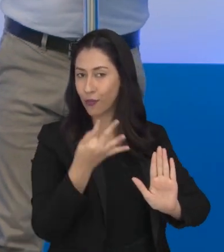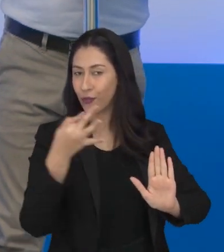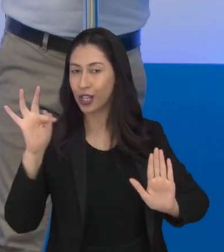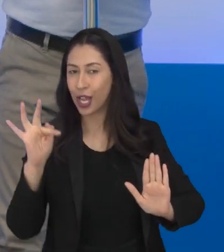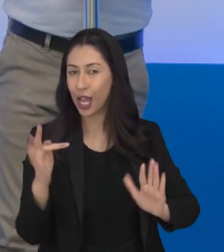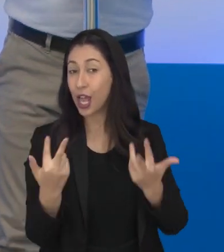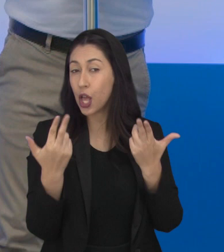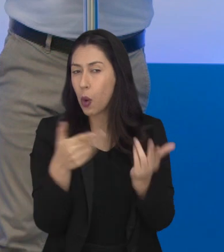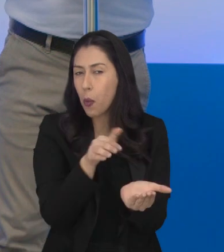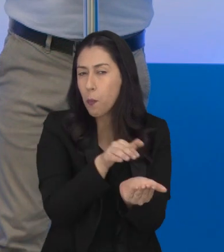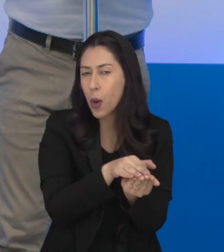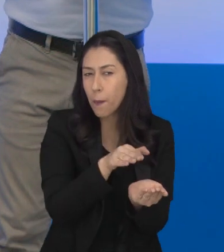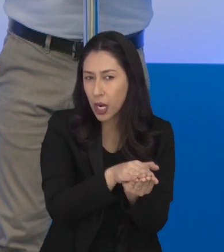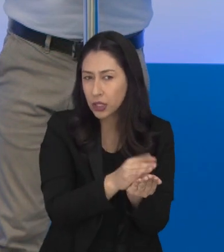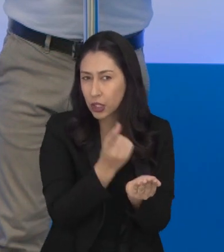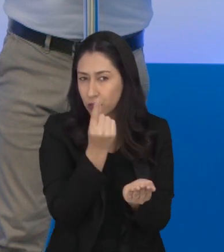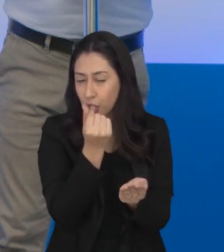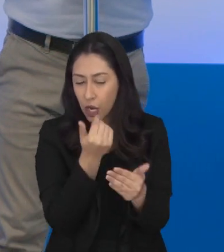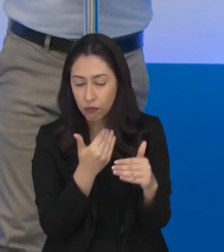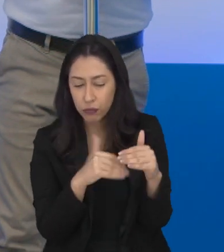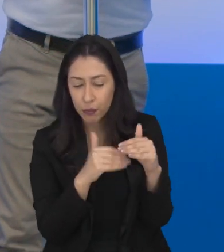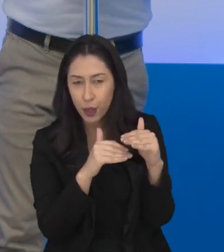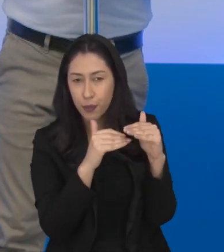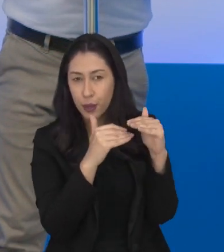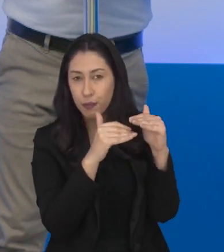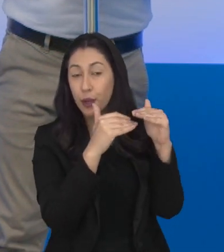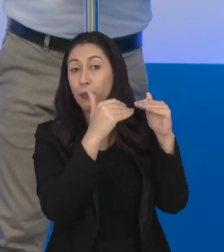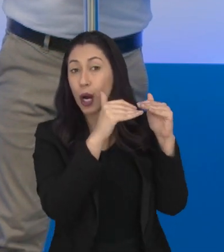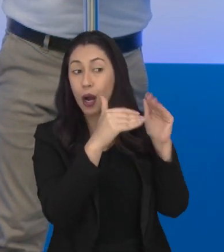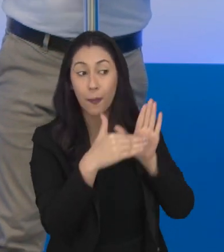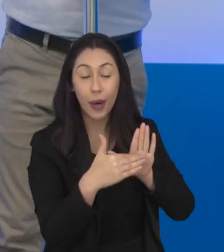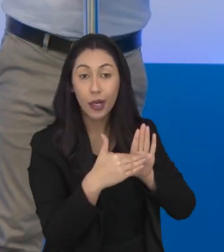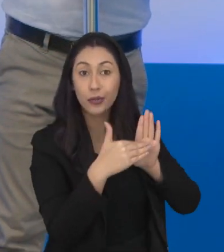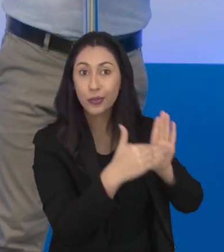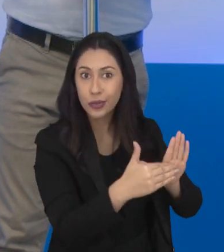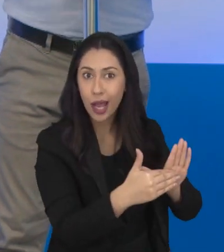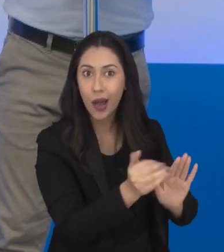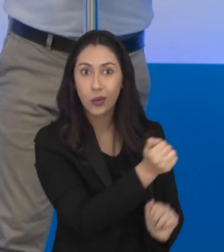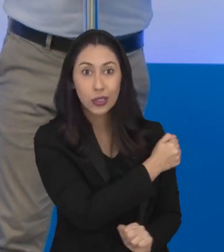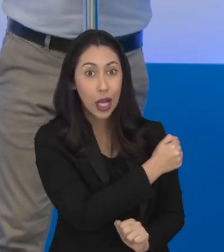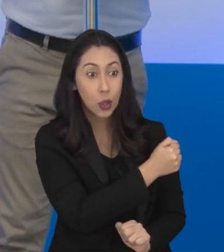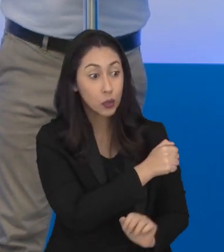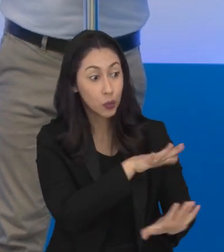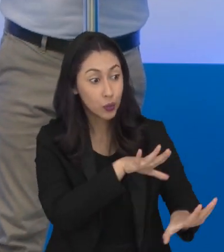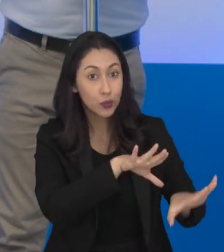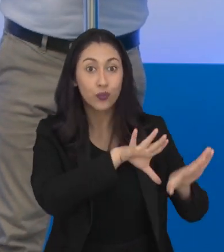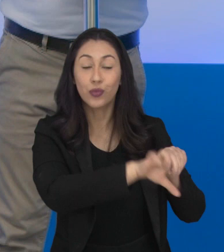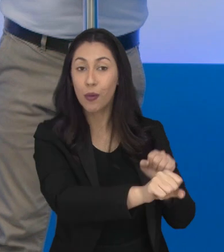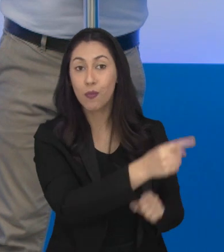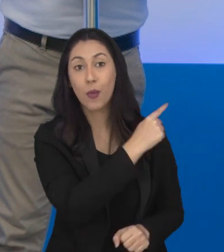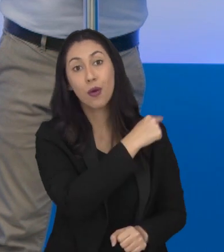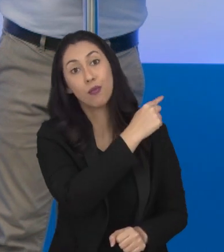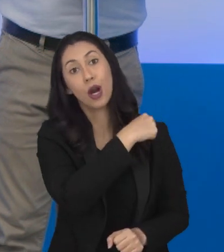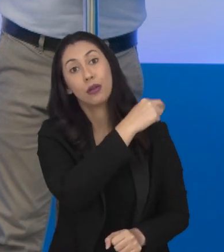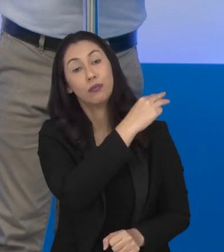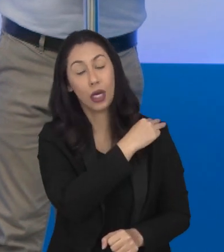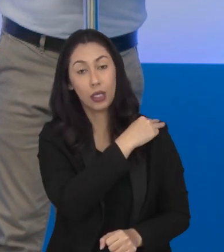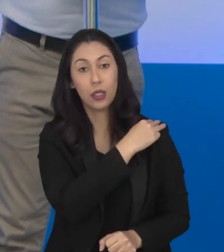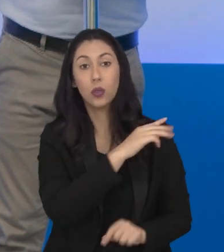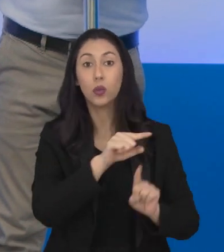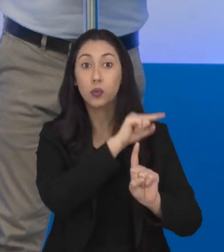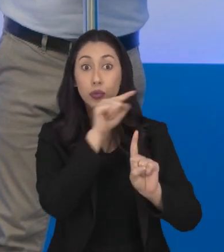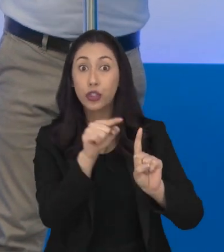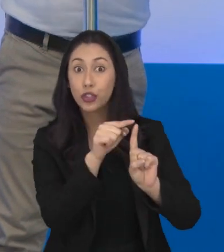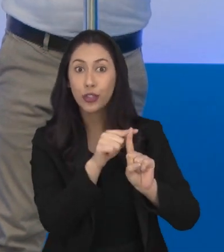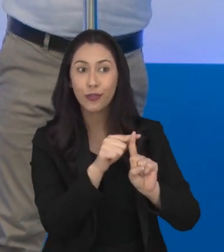espécie de poupança e auxílio para os estudantes de baixa renda que cursarem e finalizarem o ensino médio. A expectativa é evitar a